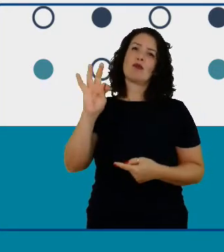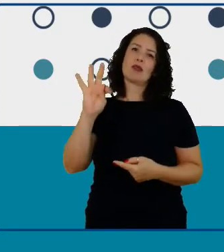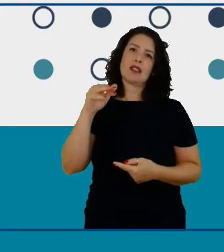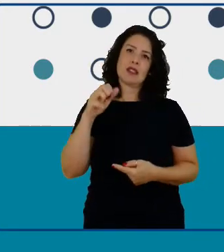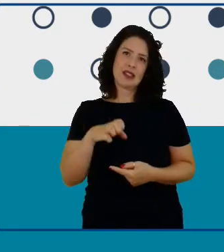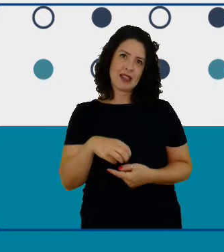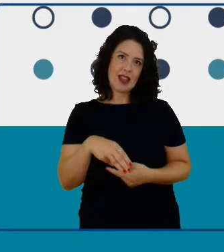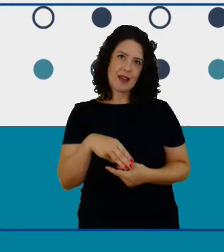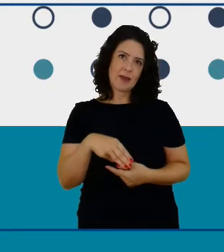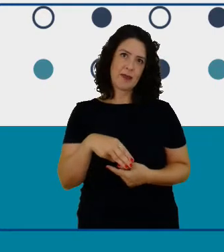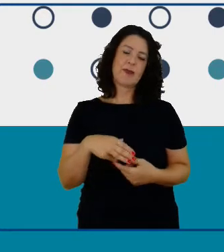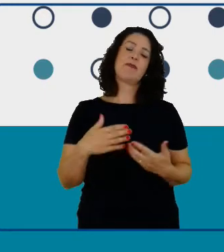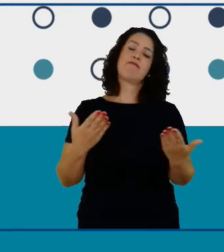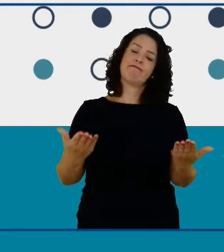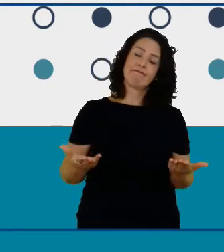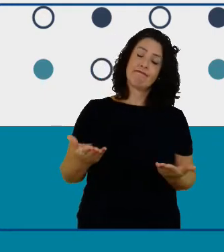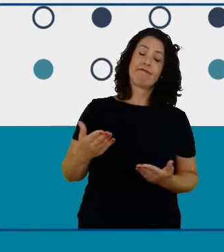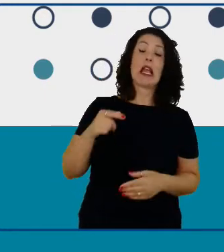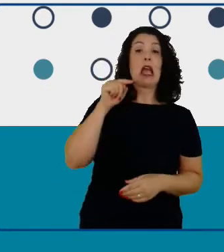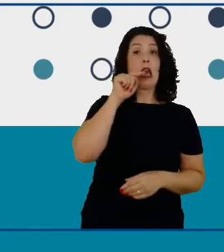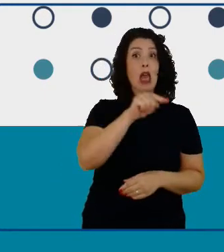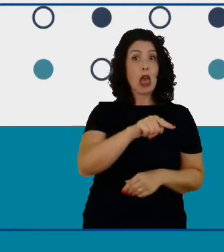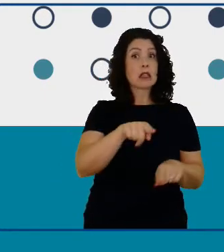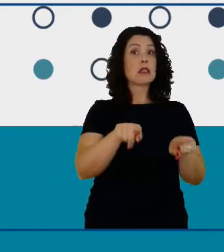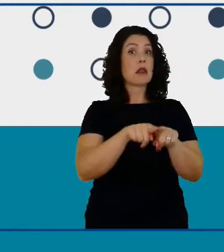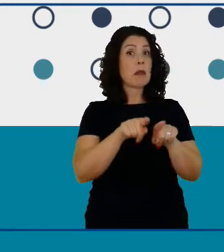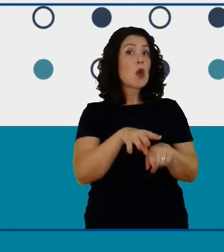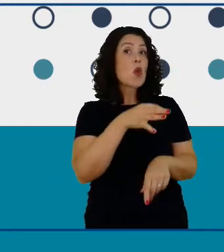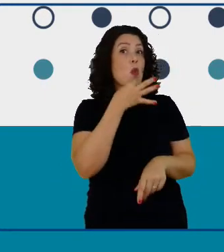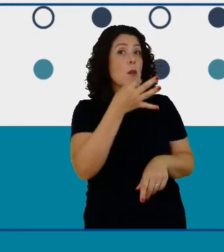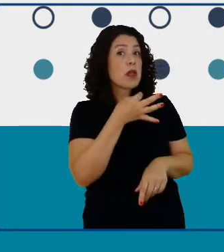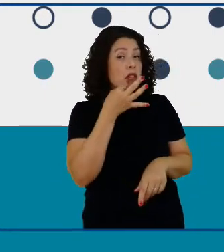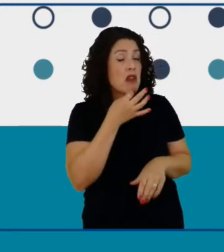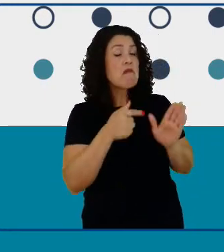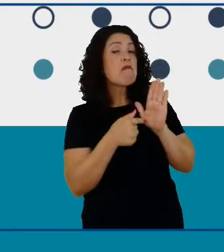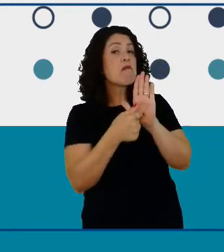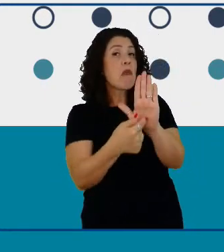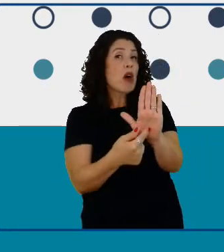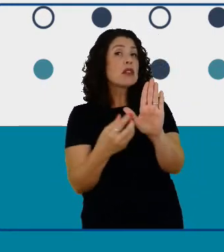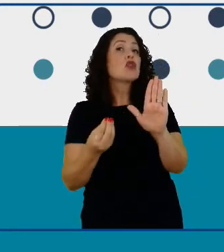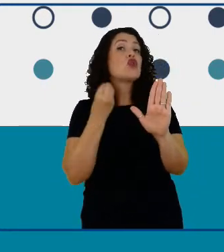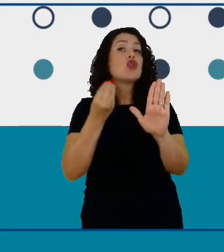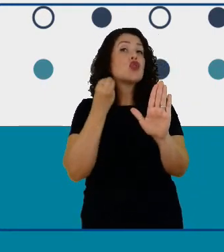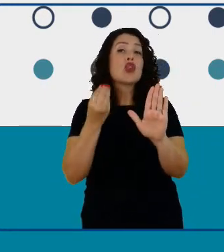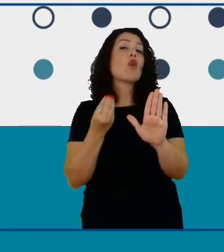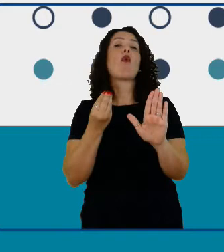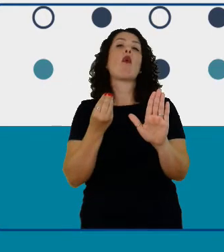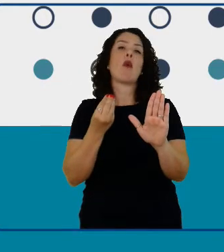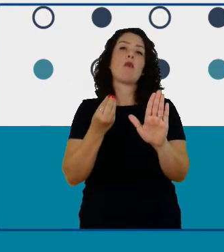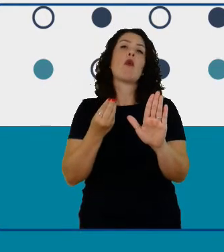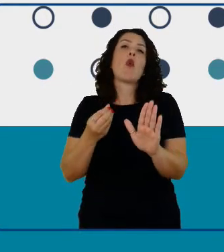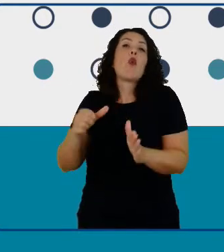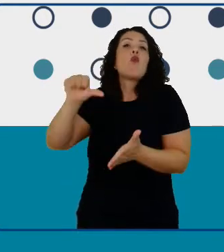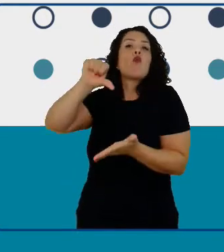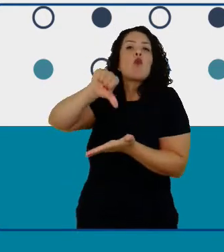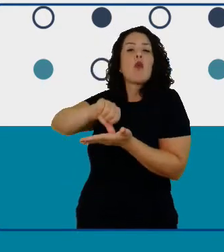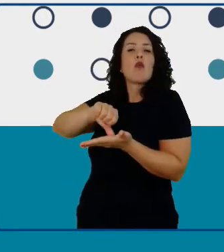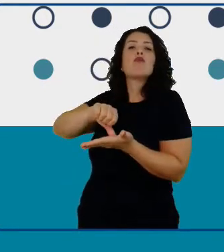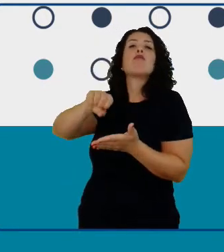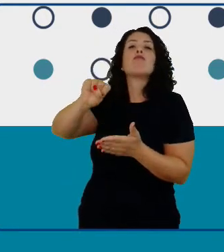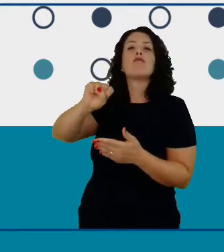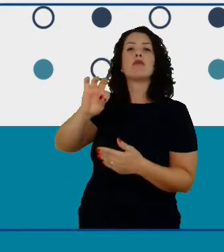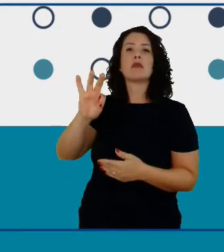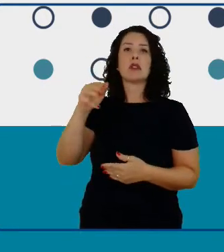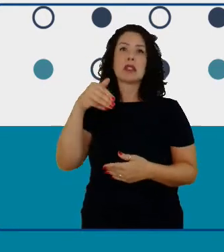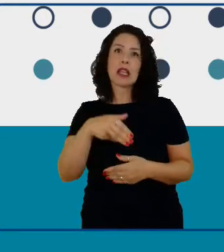essas citações falam sobre o impacto dos clubes STEM dentro das escolas